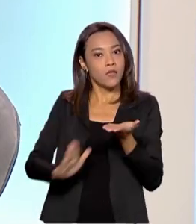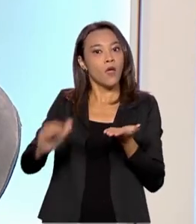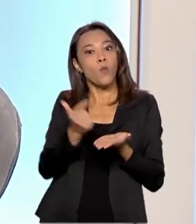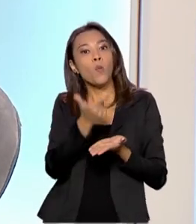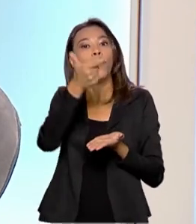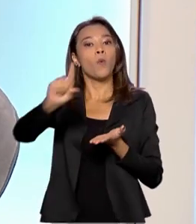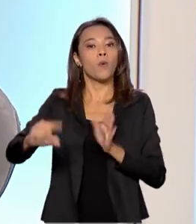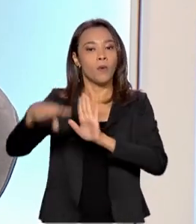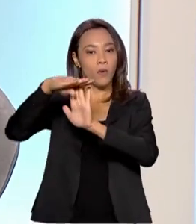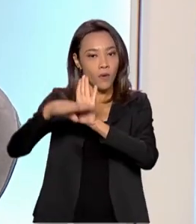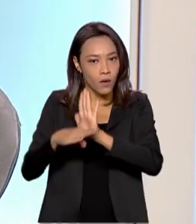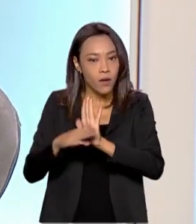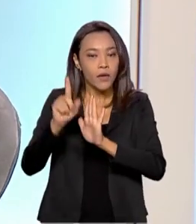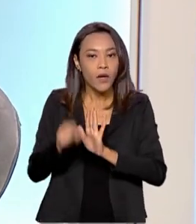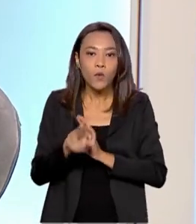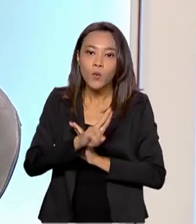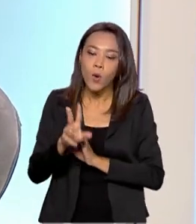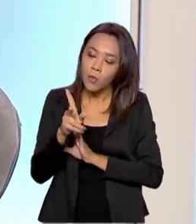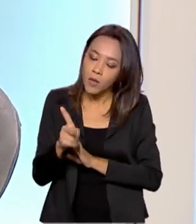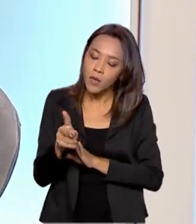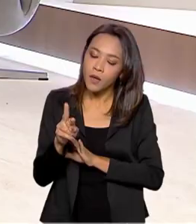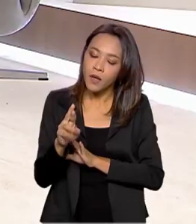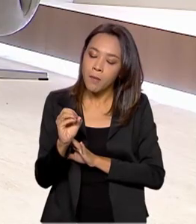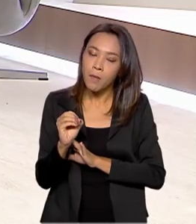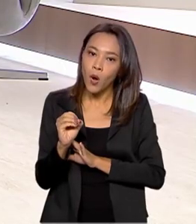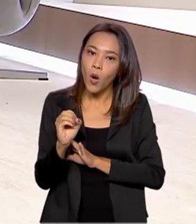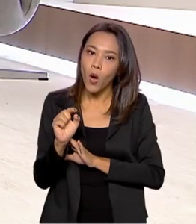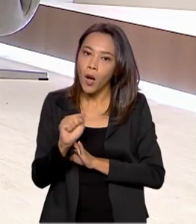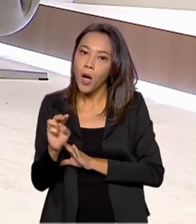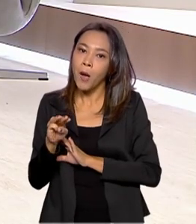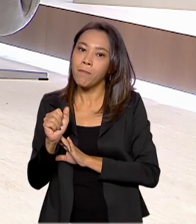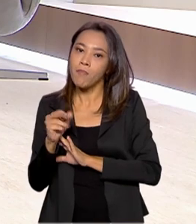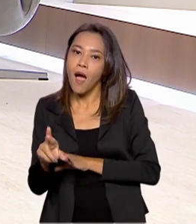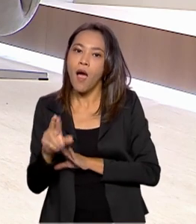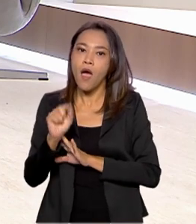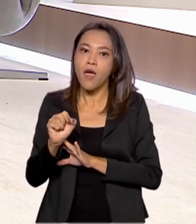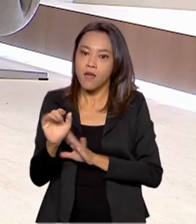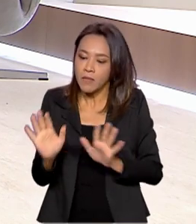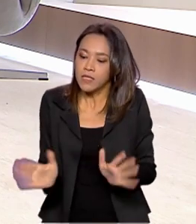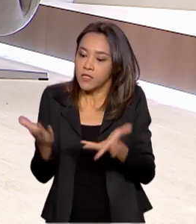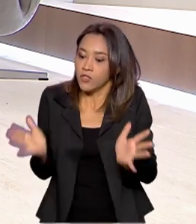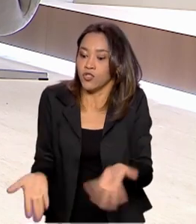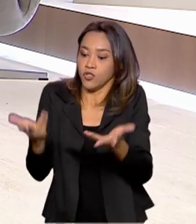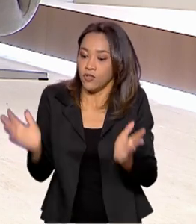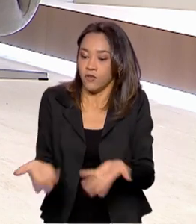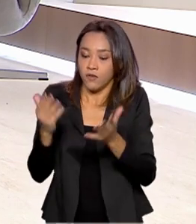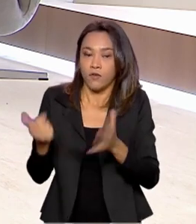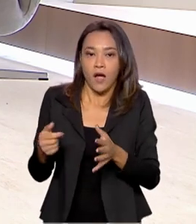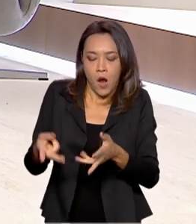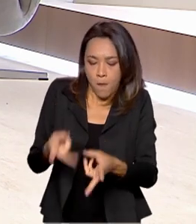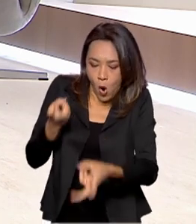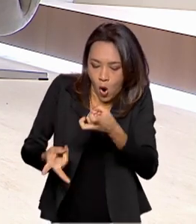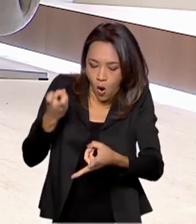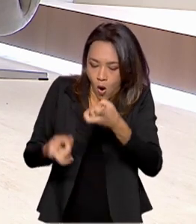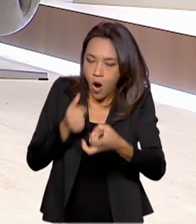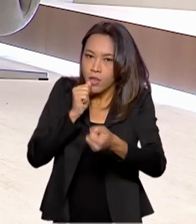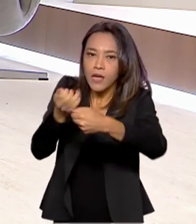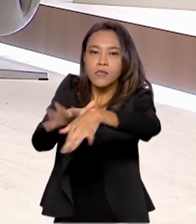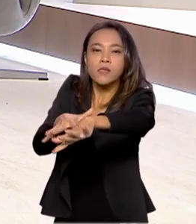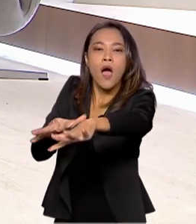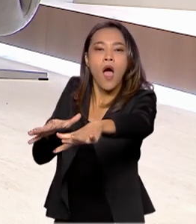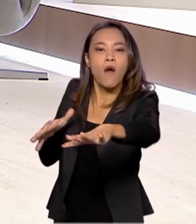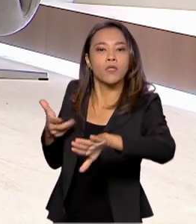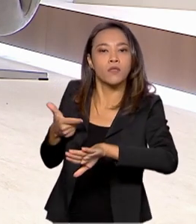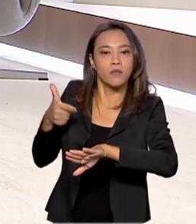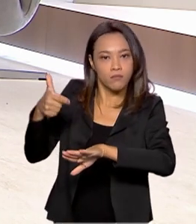programa, denominado PROMAR, Programa de Revitalização e Incentivo a Campos Marítimos. Dessa